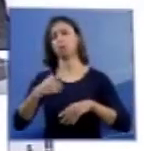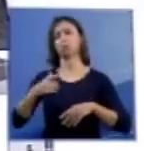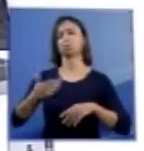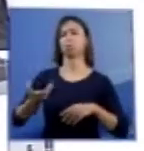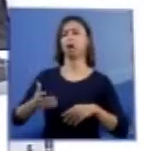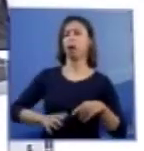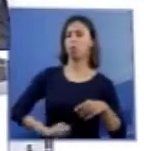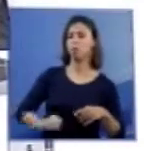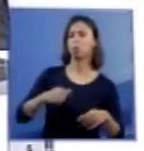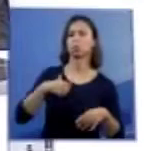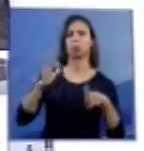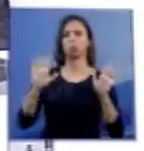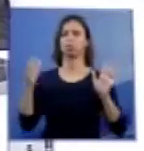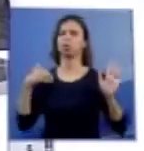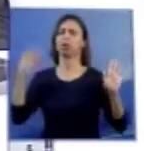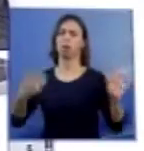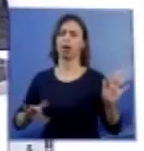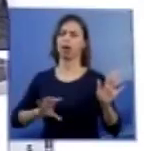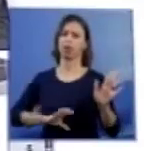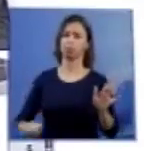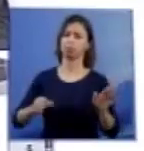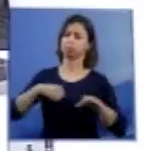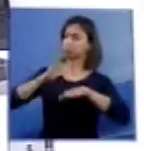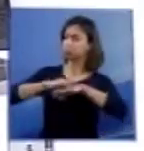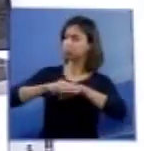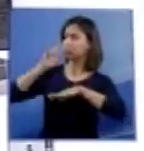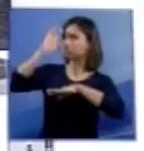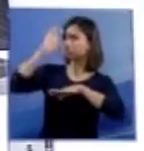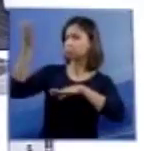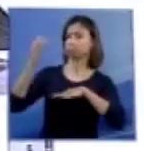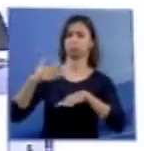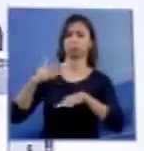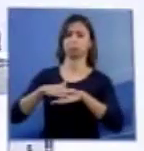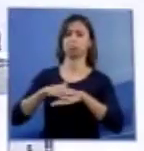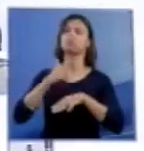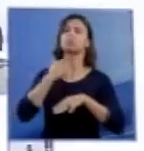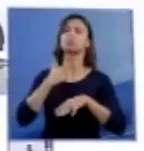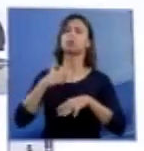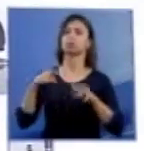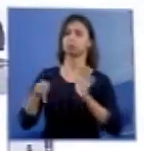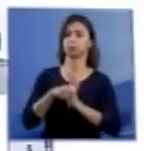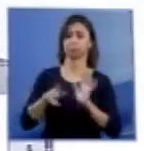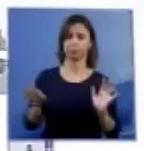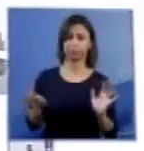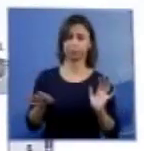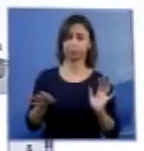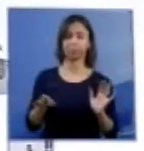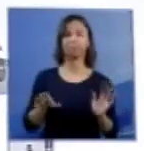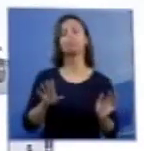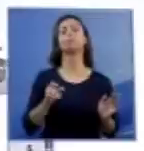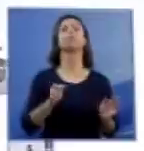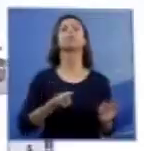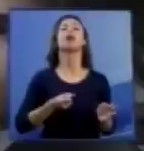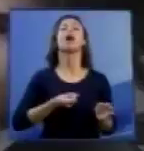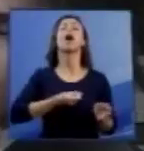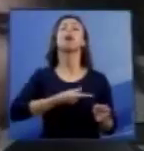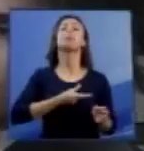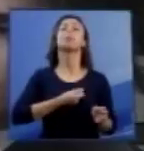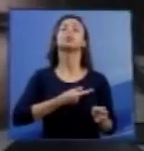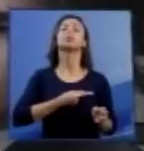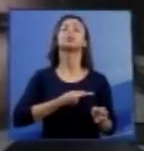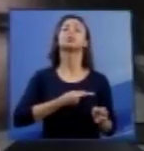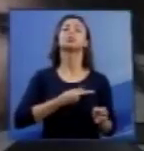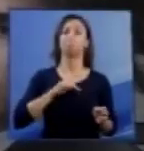direito de fazê-lo, se assim desejar ou não. O apóstolo Paulo, em sua epístola aos